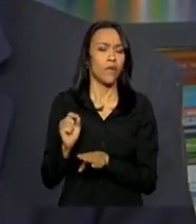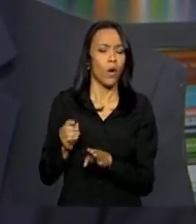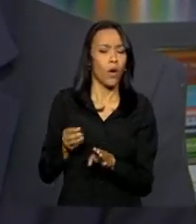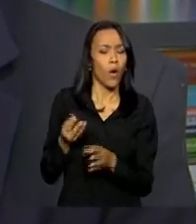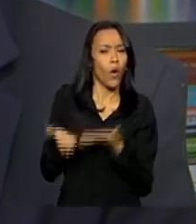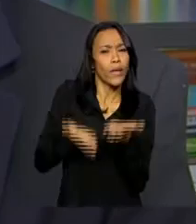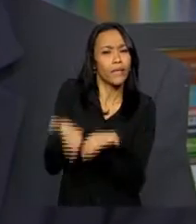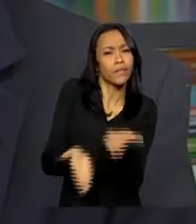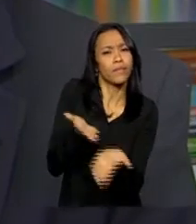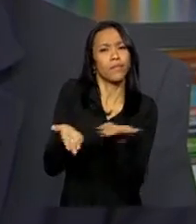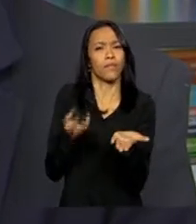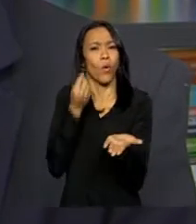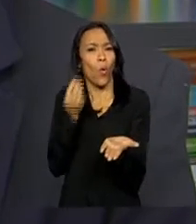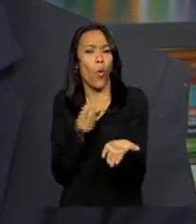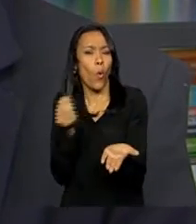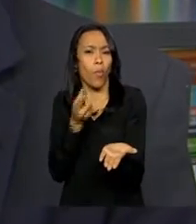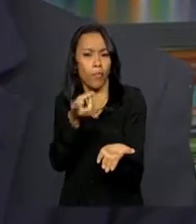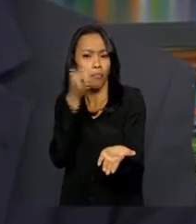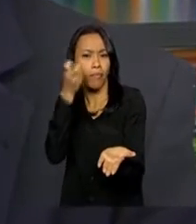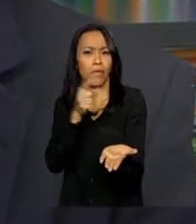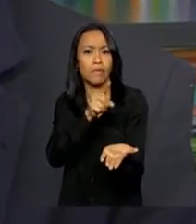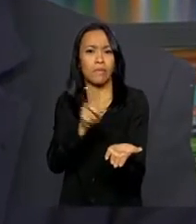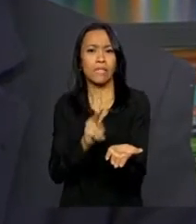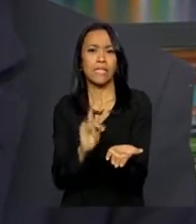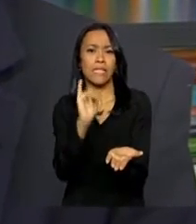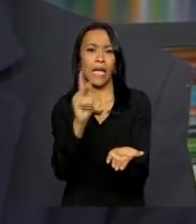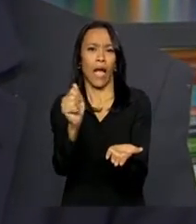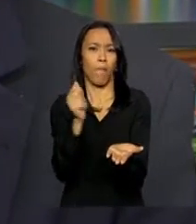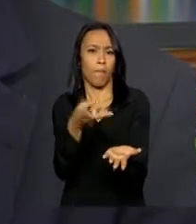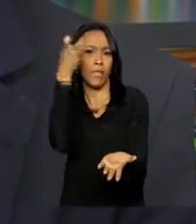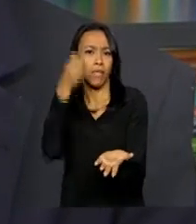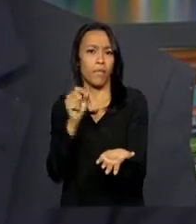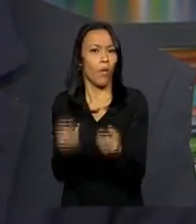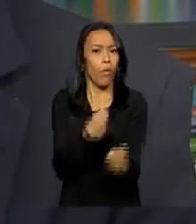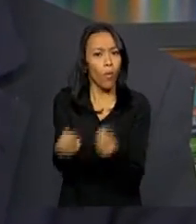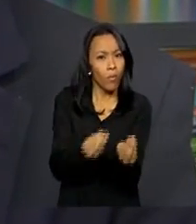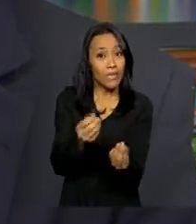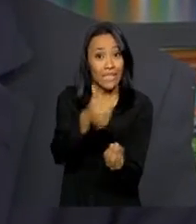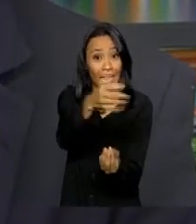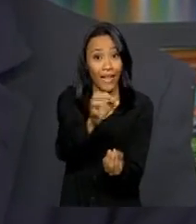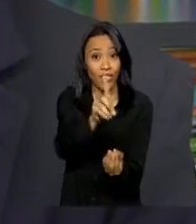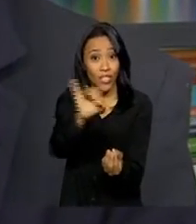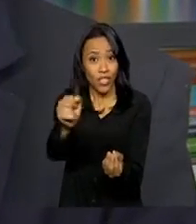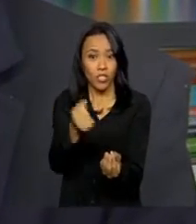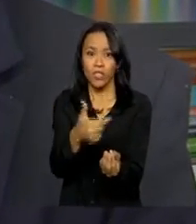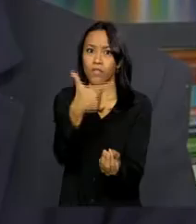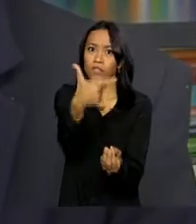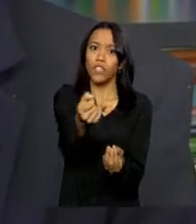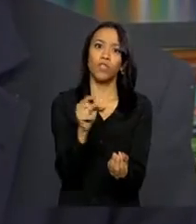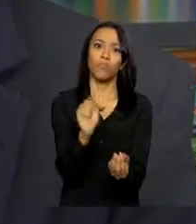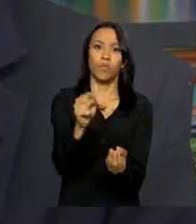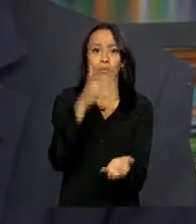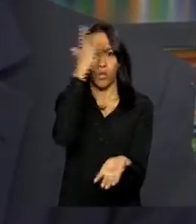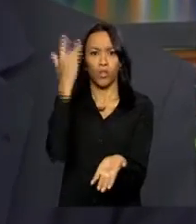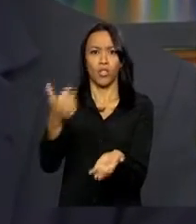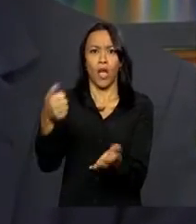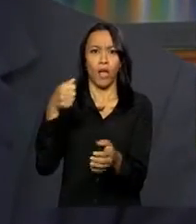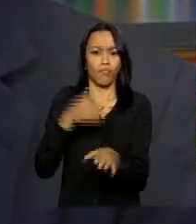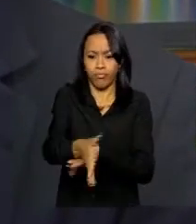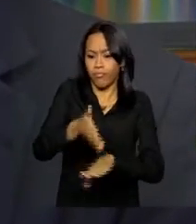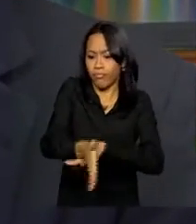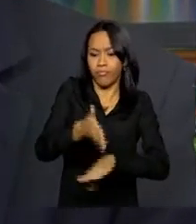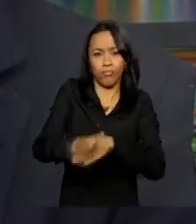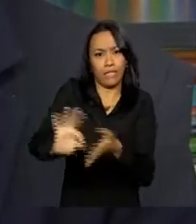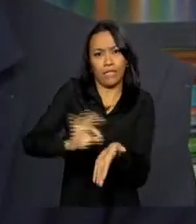tratamento e diagnóstico do Zika, dirigido aos profissionais de nível superior, nos primeiros 10 dias ele superou 20 mil inscritos. Então, isso é muito